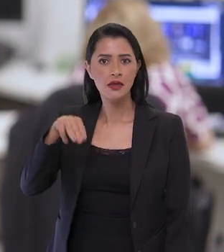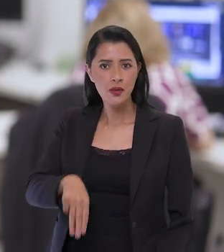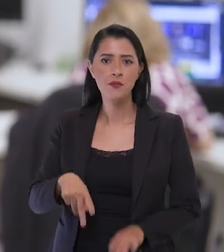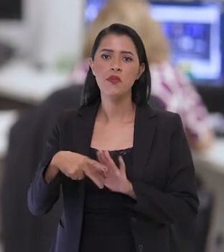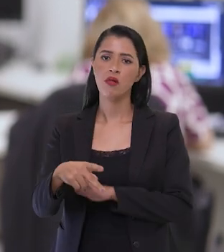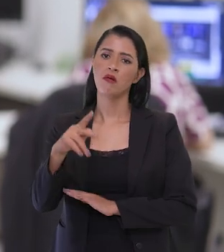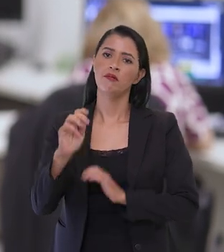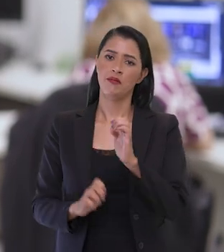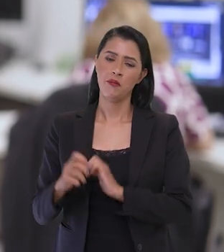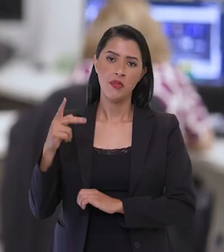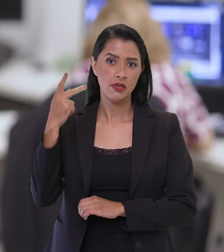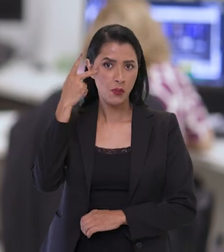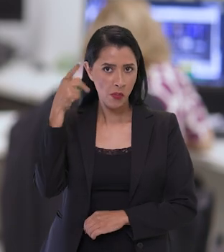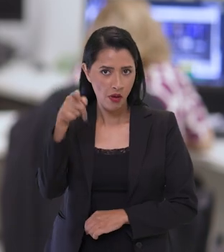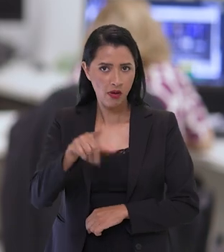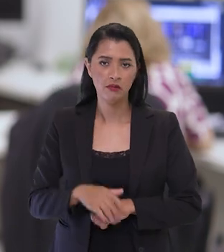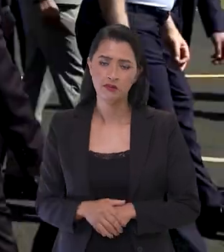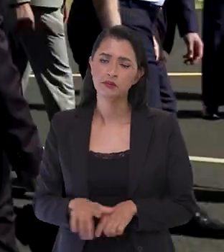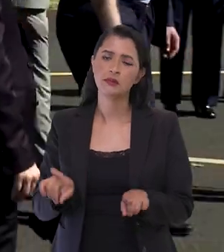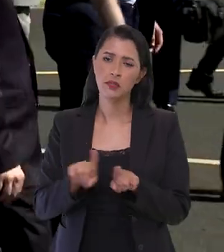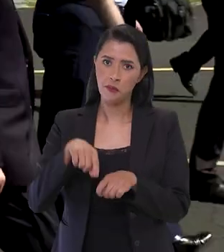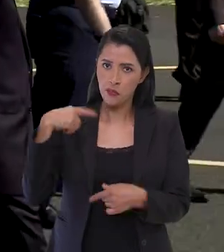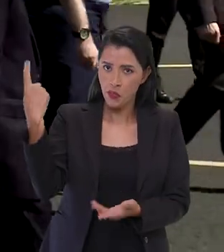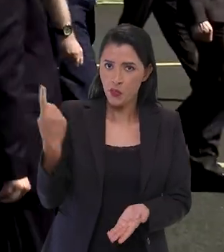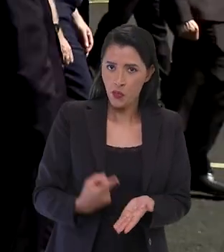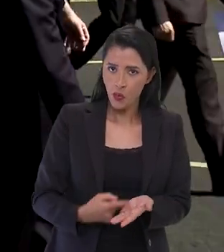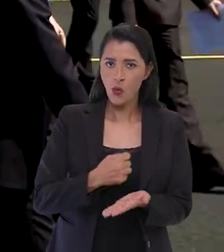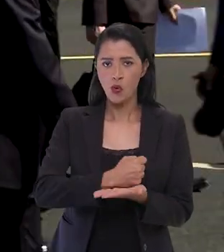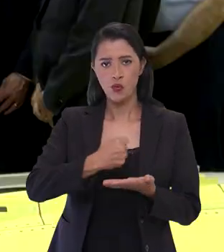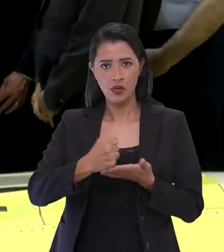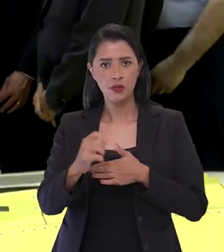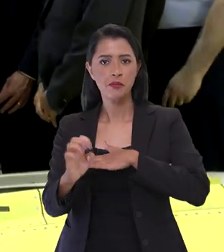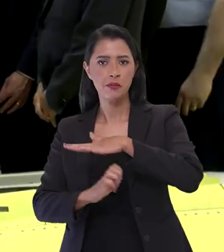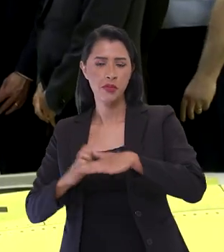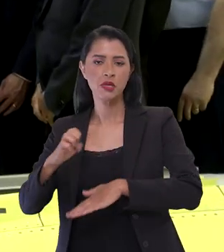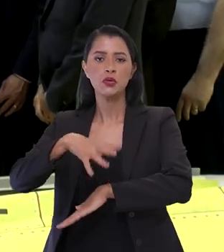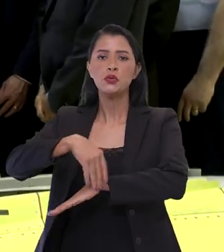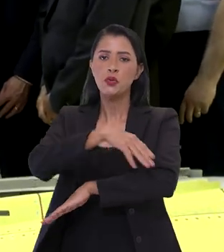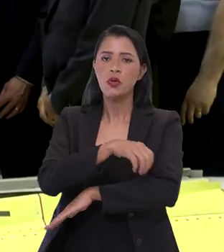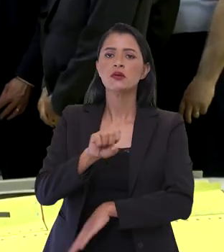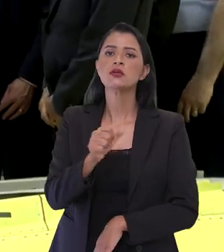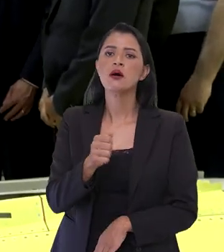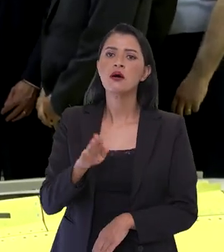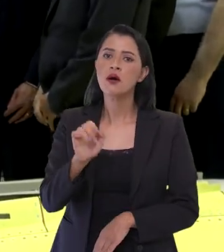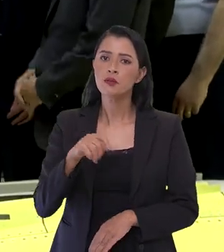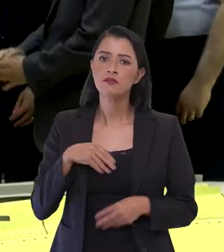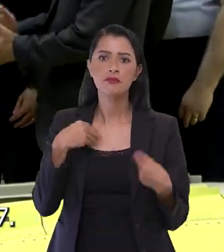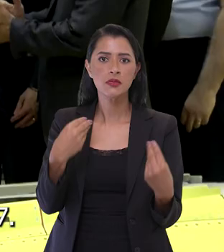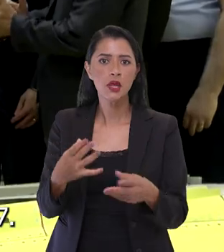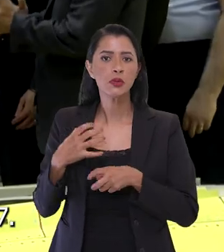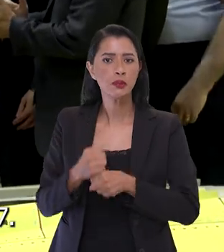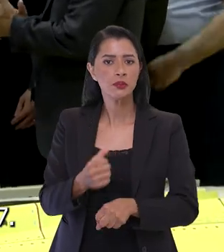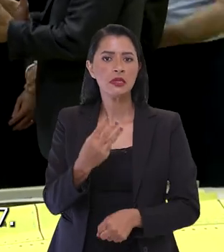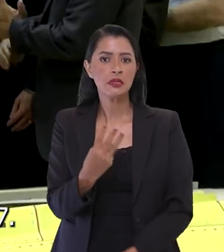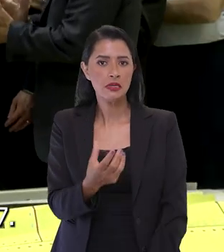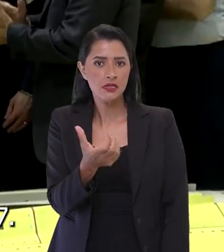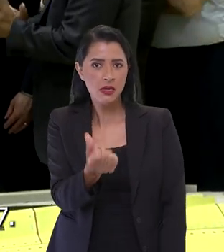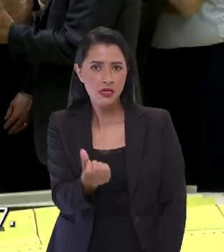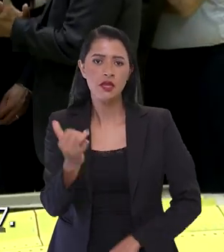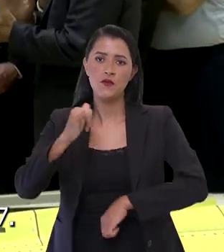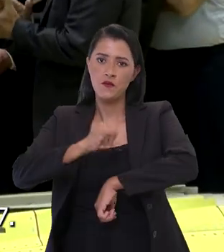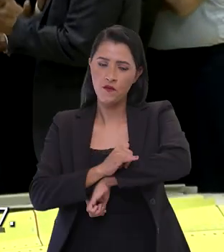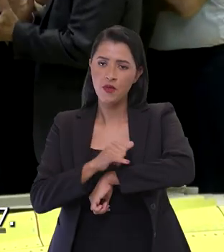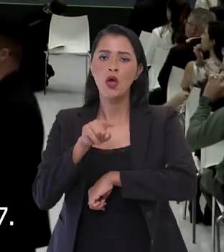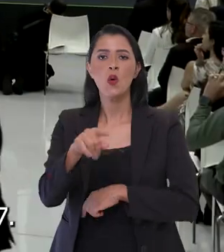na fábrica da Embraer em São Paulo. O governo brasileiro firmou contrato com a empresa sueca Saab para a entrega de